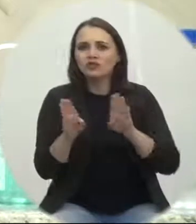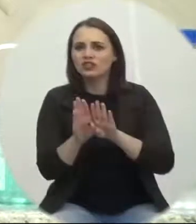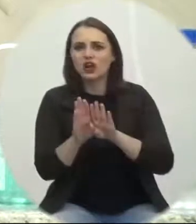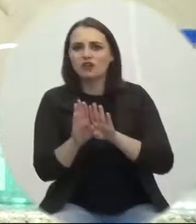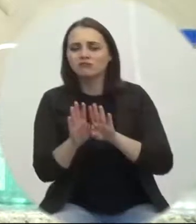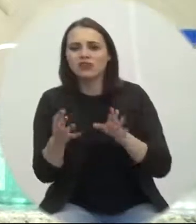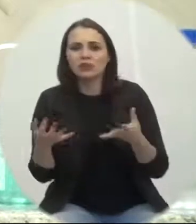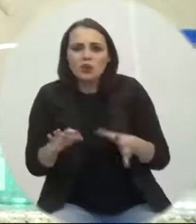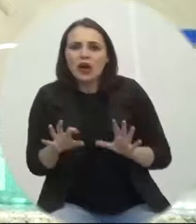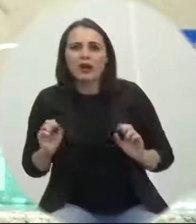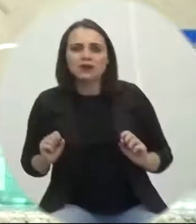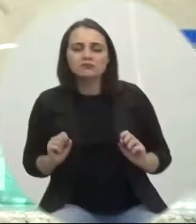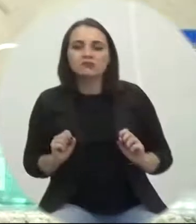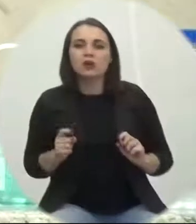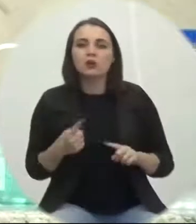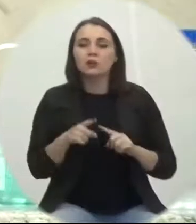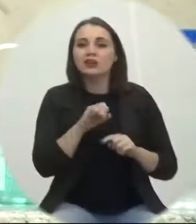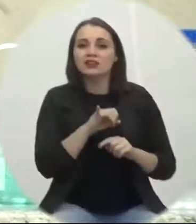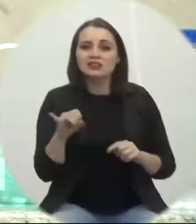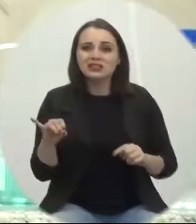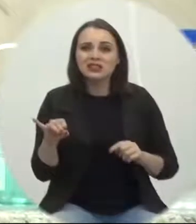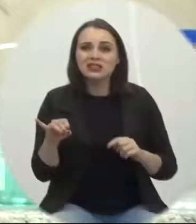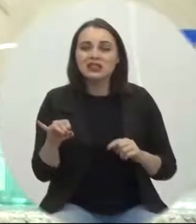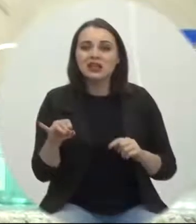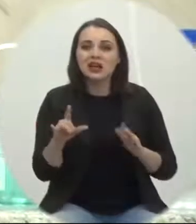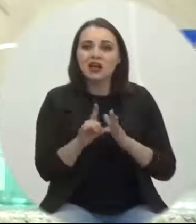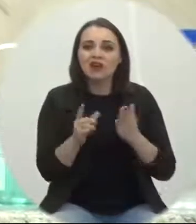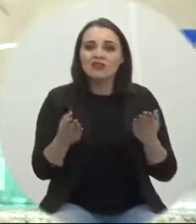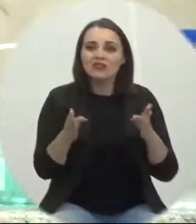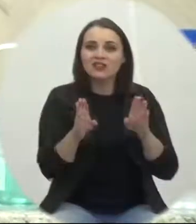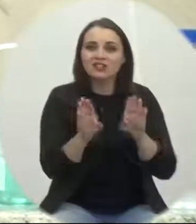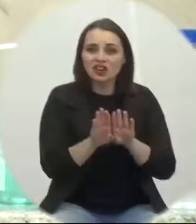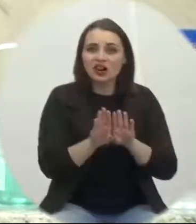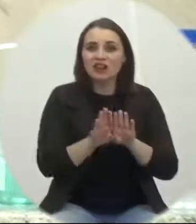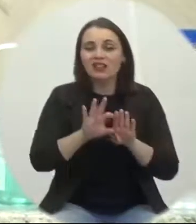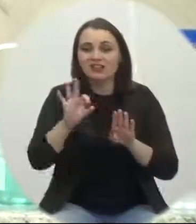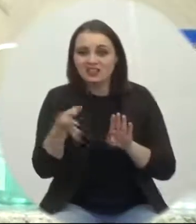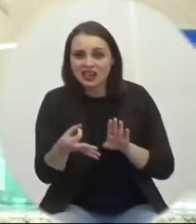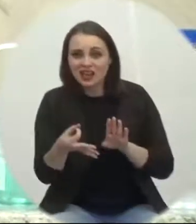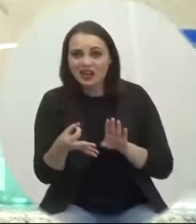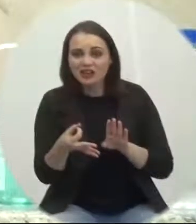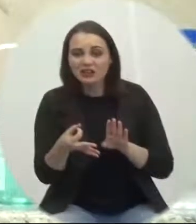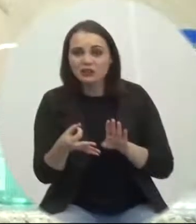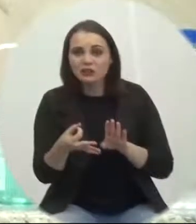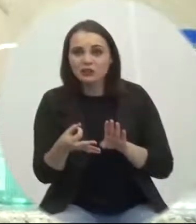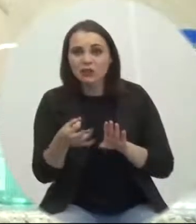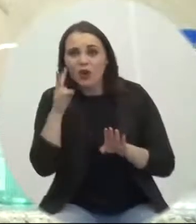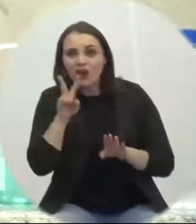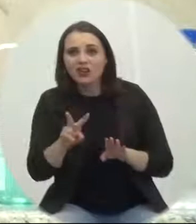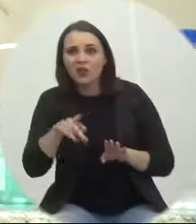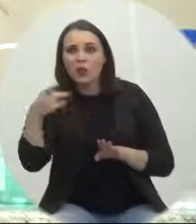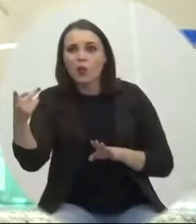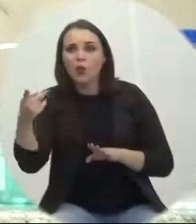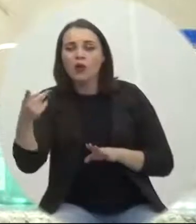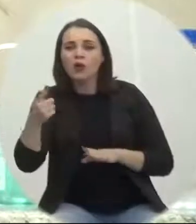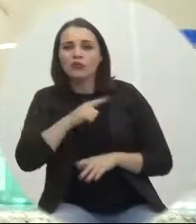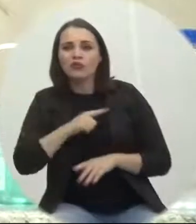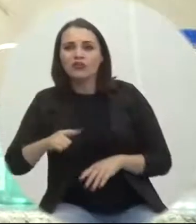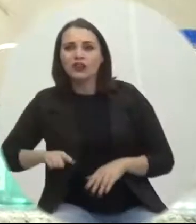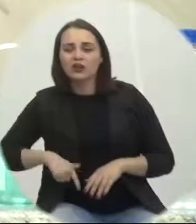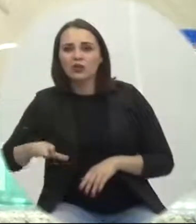Porque se o lockdown desse certo, o governador Doria já fez cinco lockdowns e continua no vermelho.